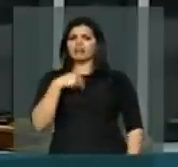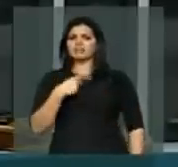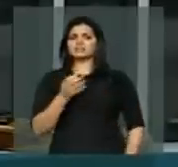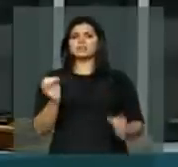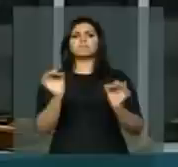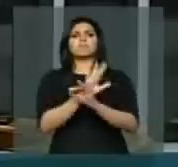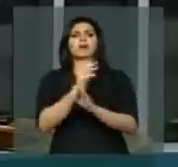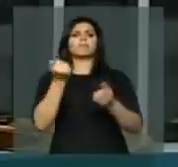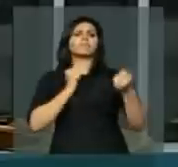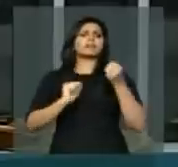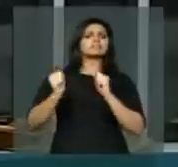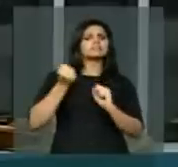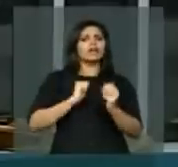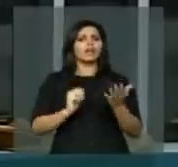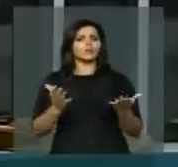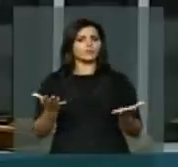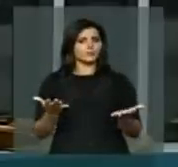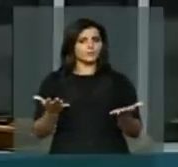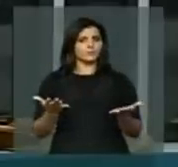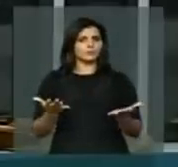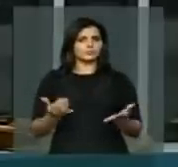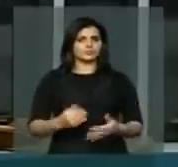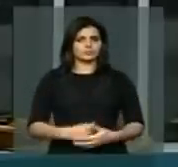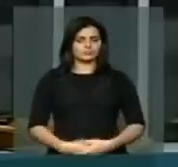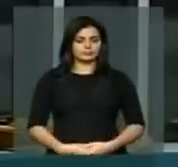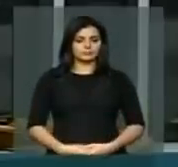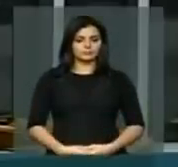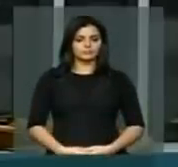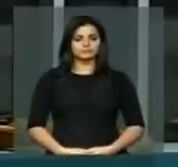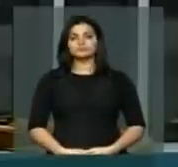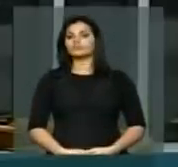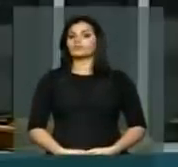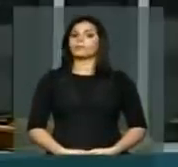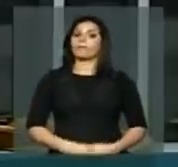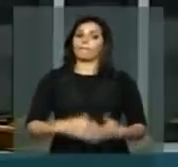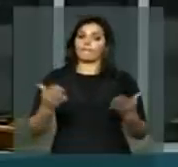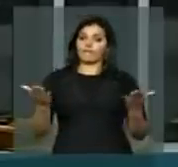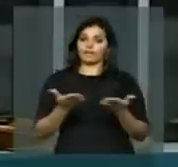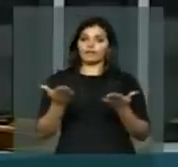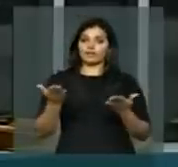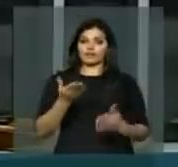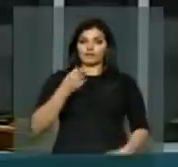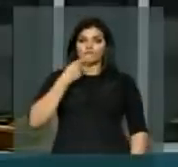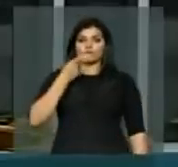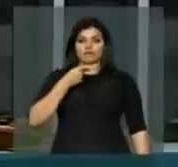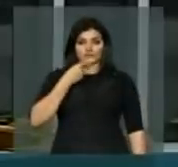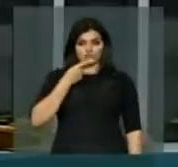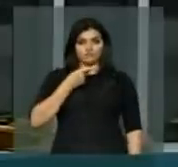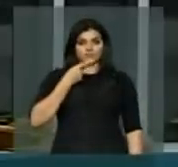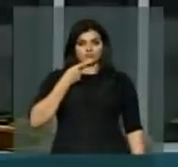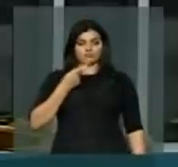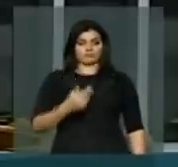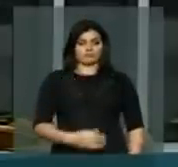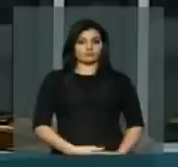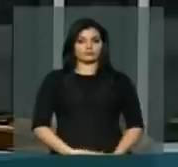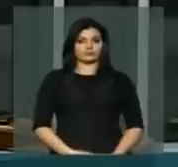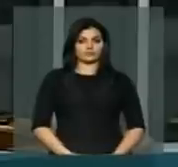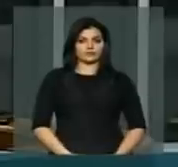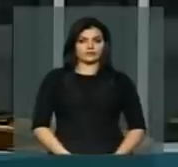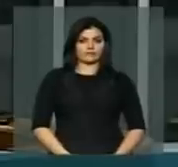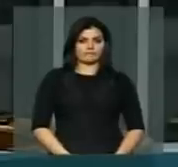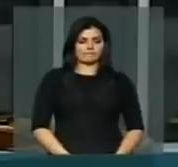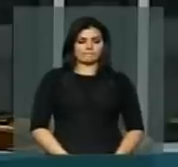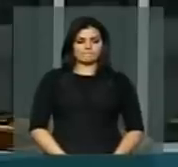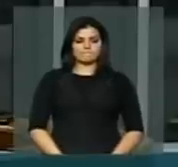apressado, atabalhoado. E eu aqui faço questão para que